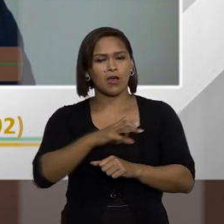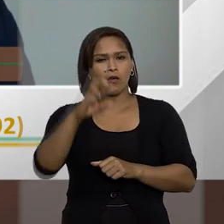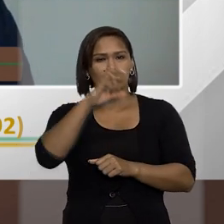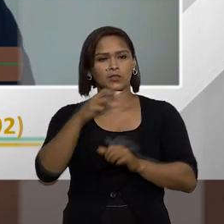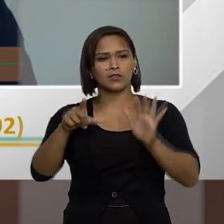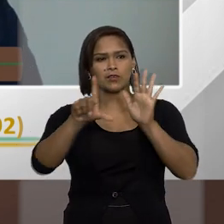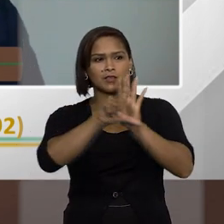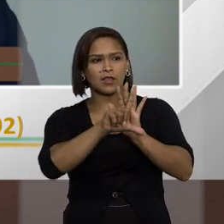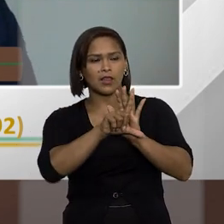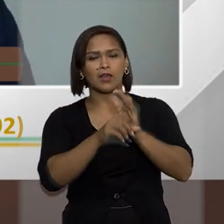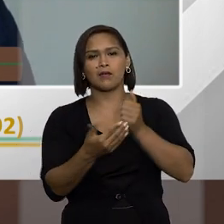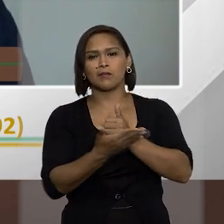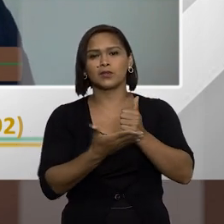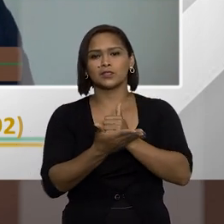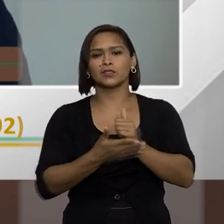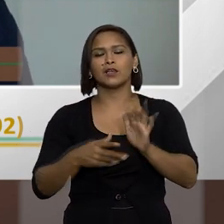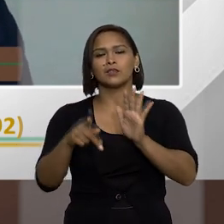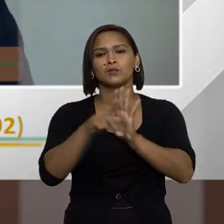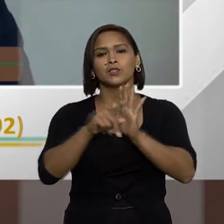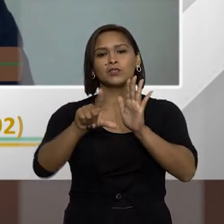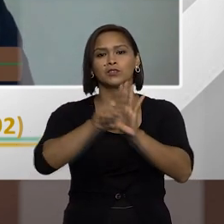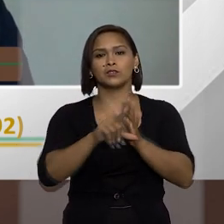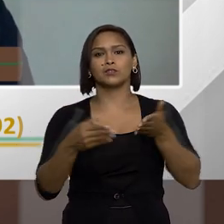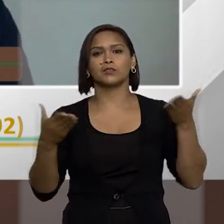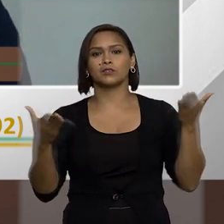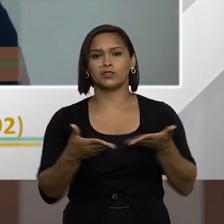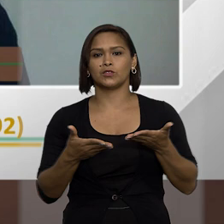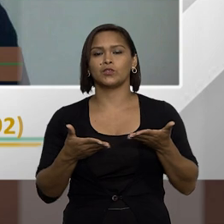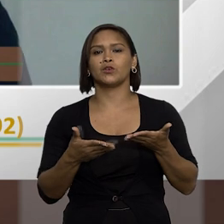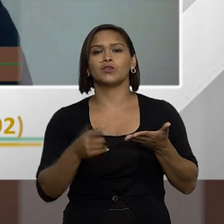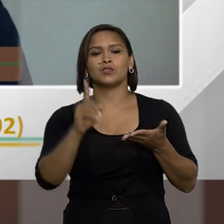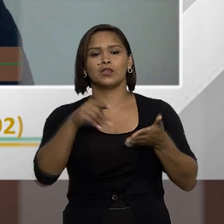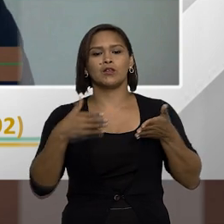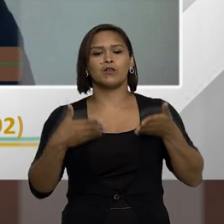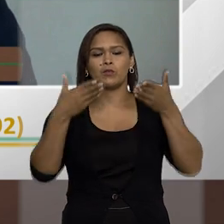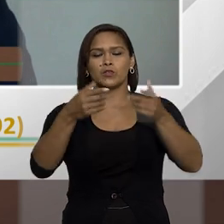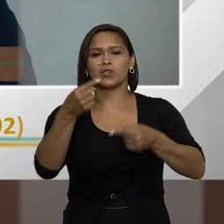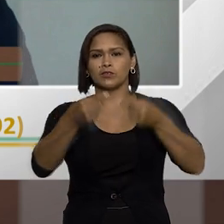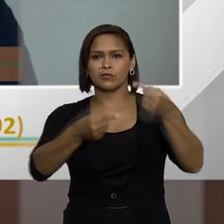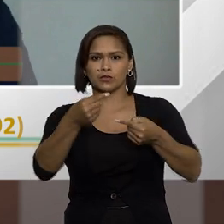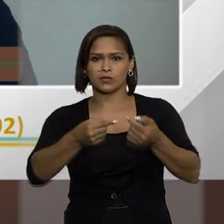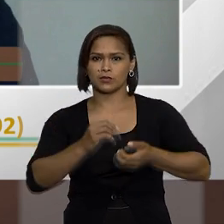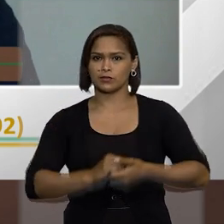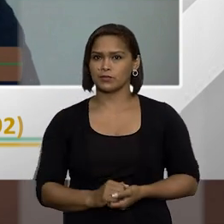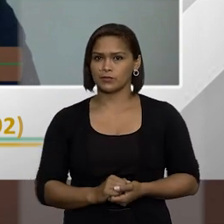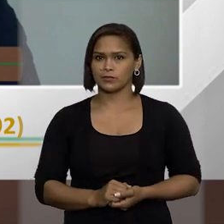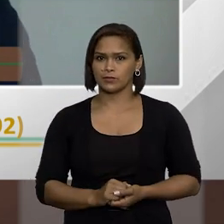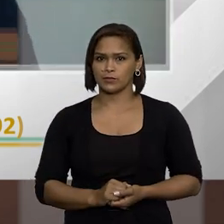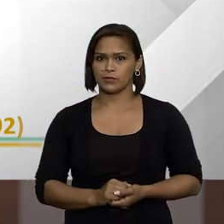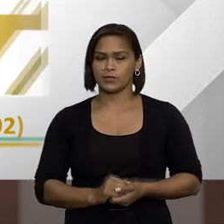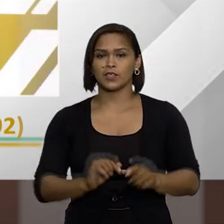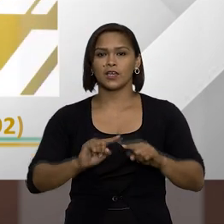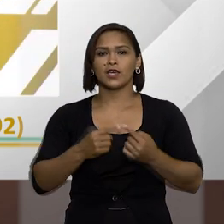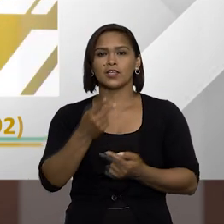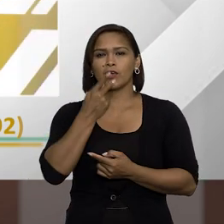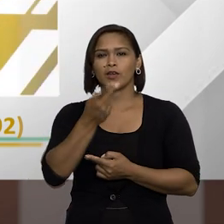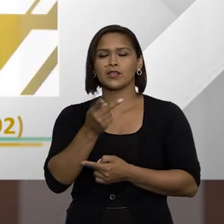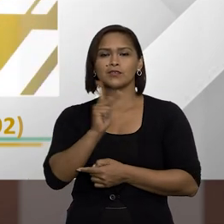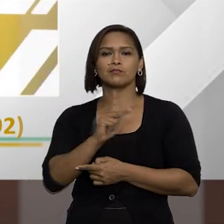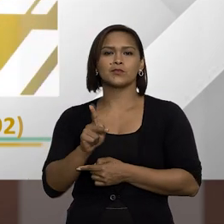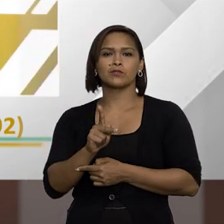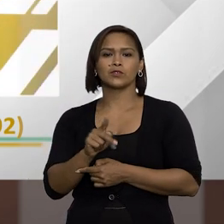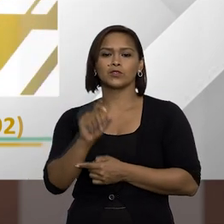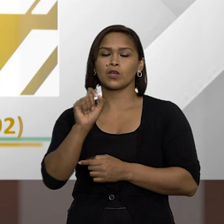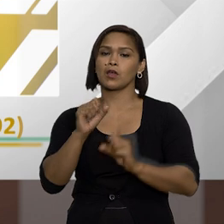observando tomando por base esse projeto de lei que hoje está sendo objeto de discussão então quer dizer professor